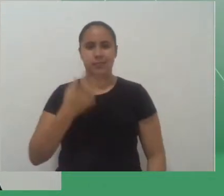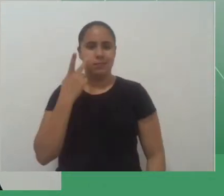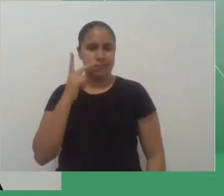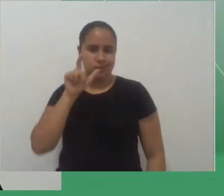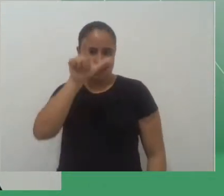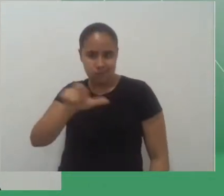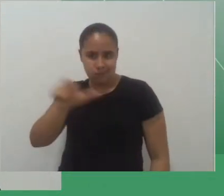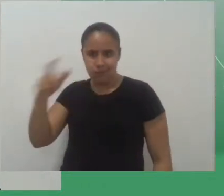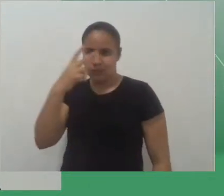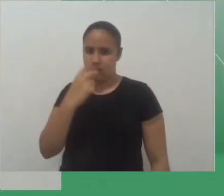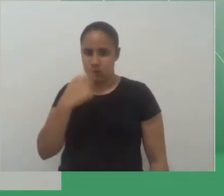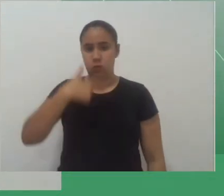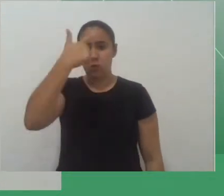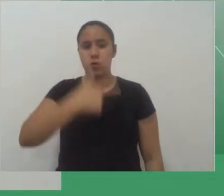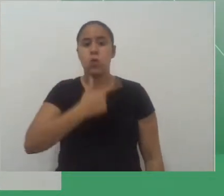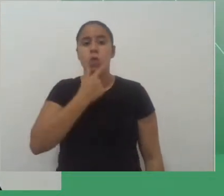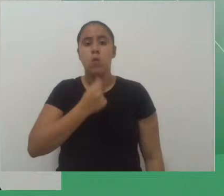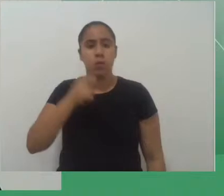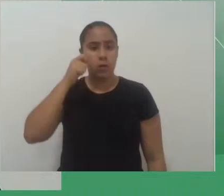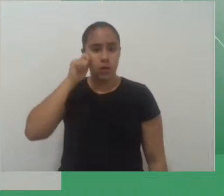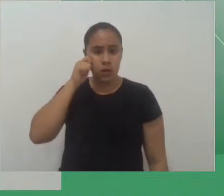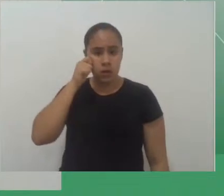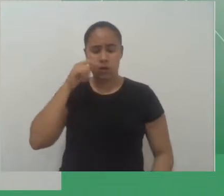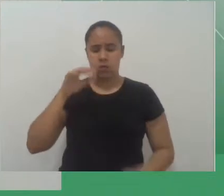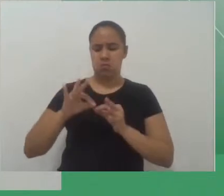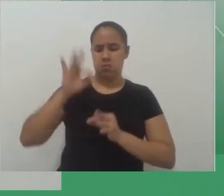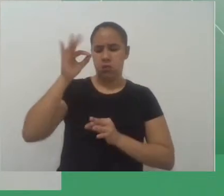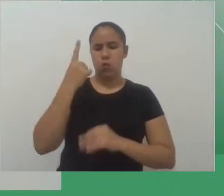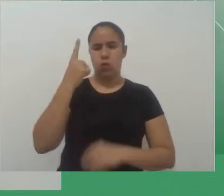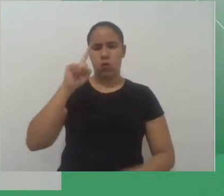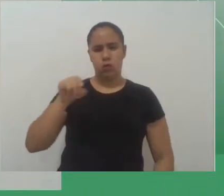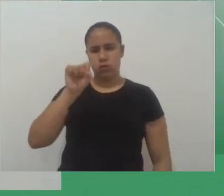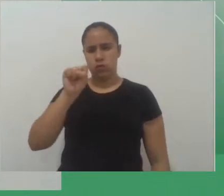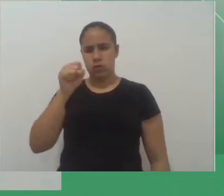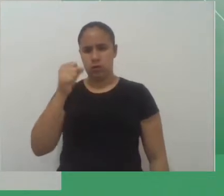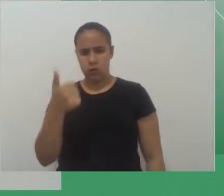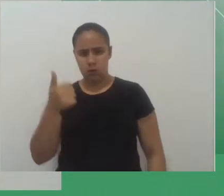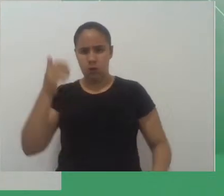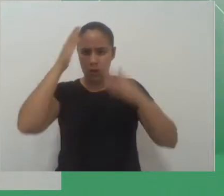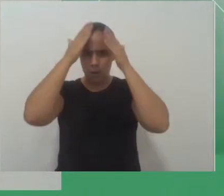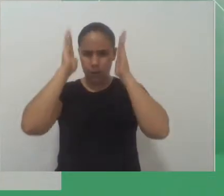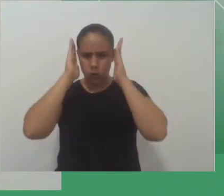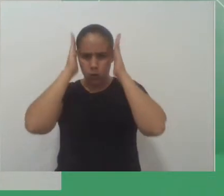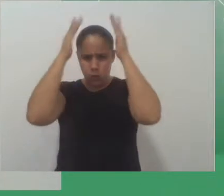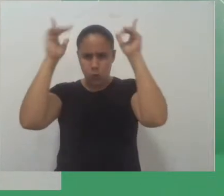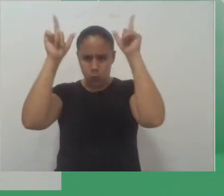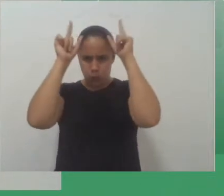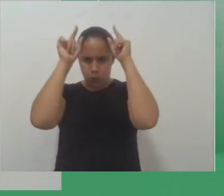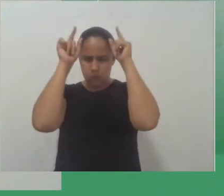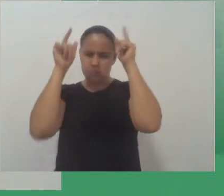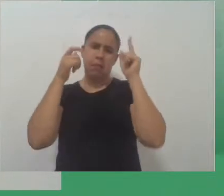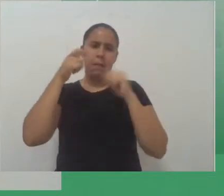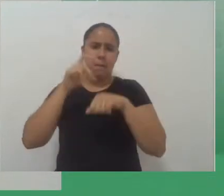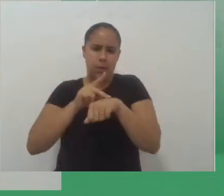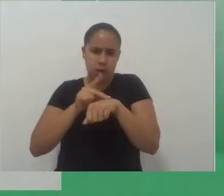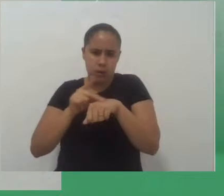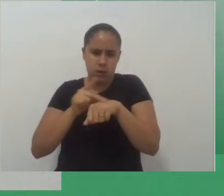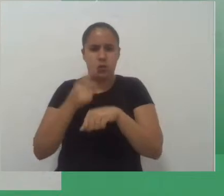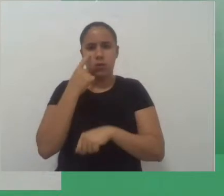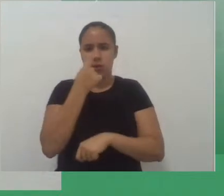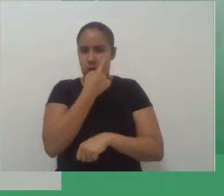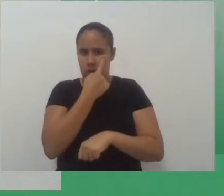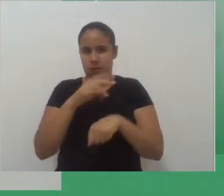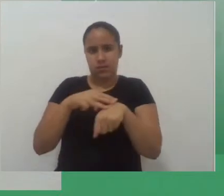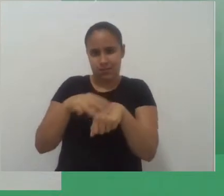1,81m de altura, cabelos pretos e curtos, olhos castanhos. Neste momento, estou usando